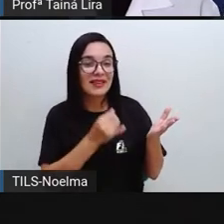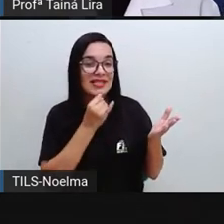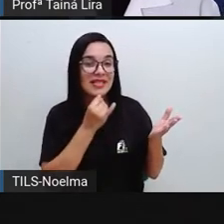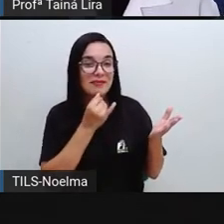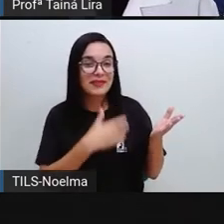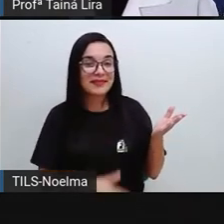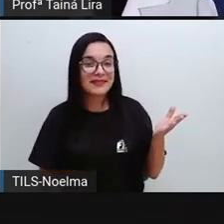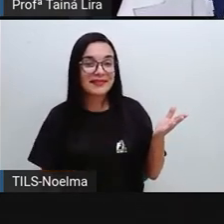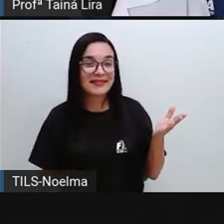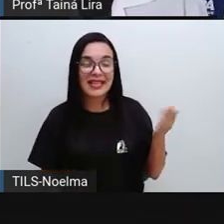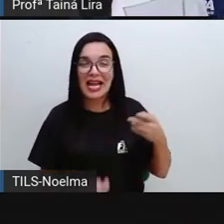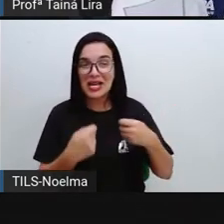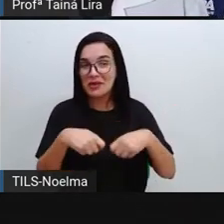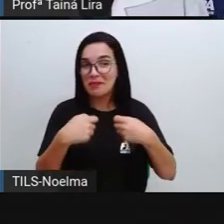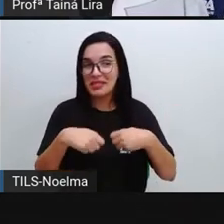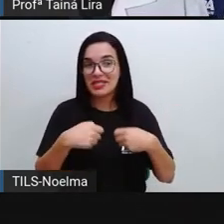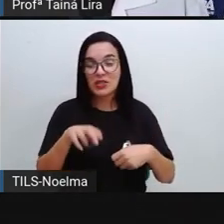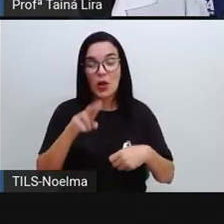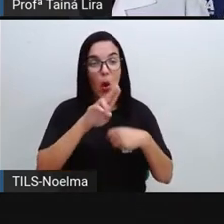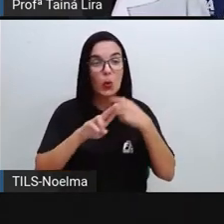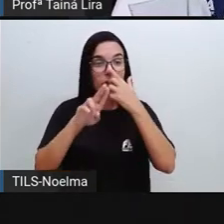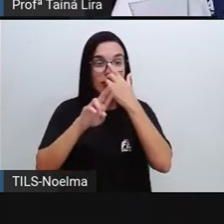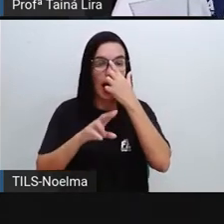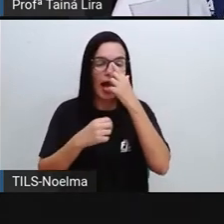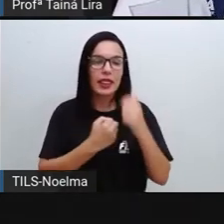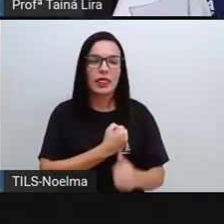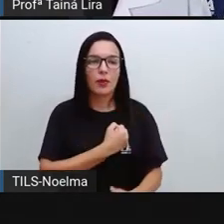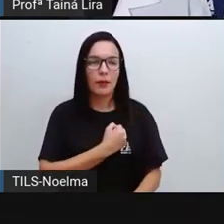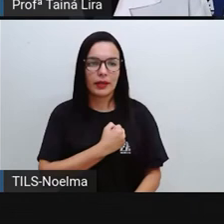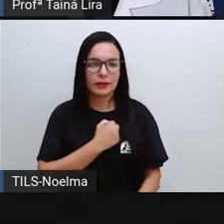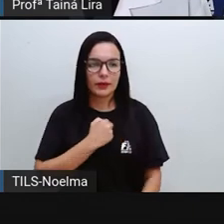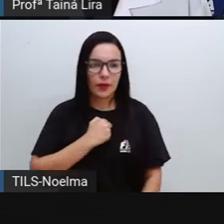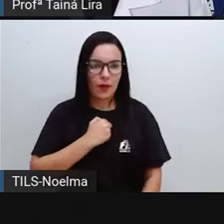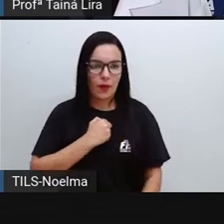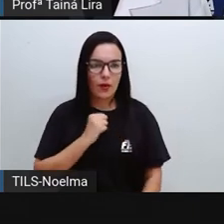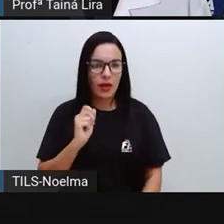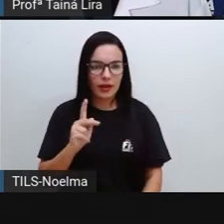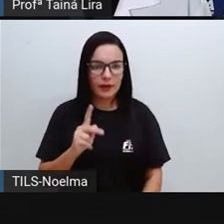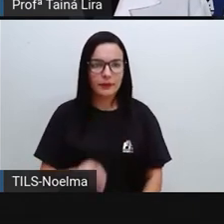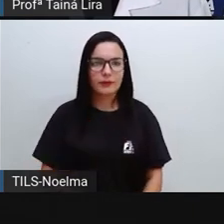exemplo. Não precisamos utilizar números, tá?